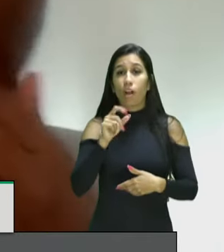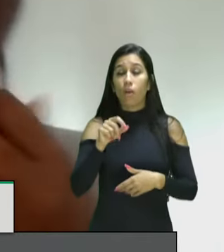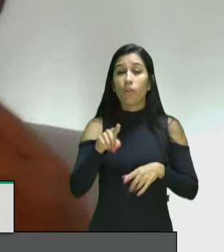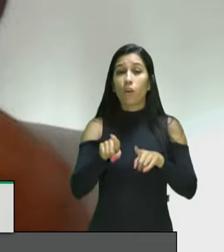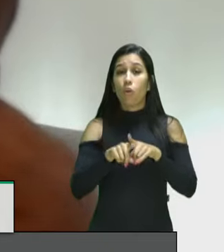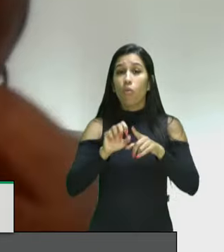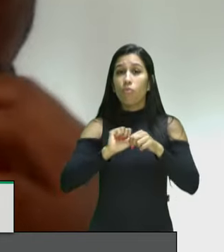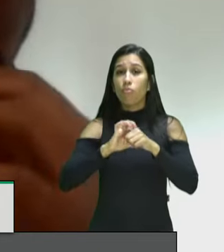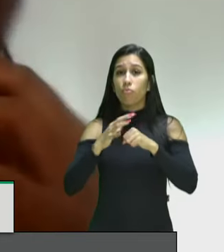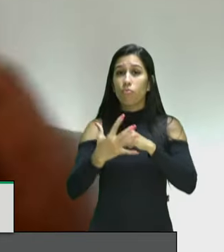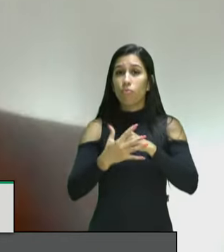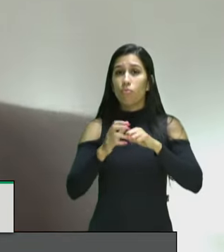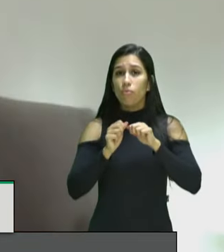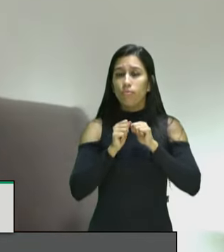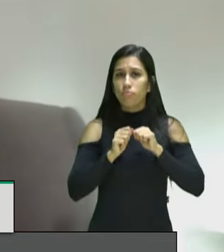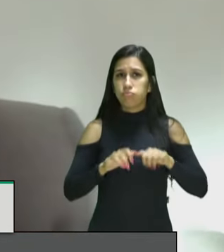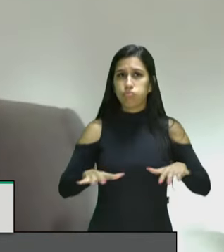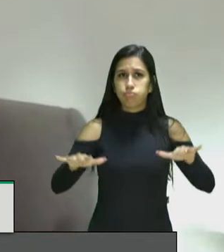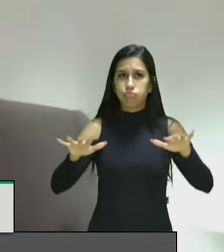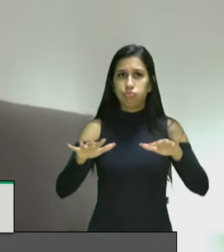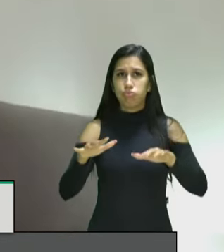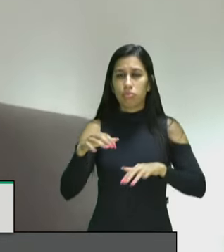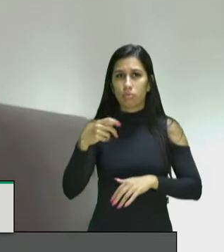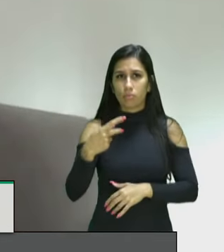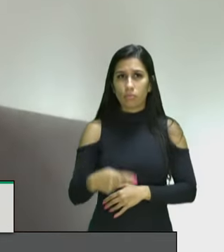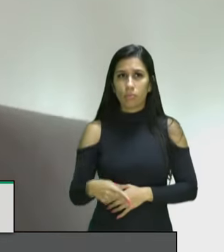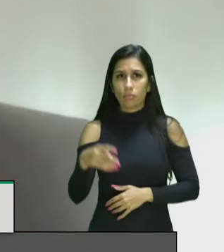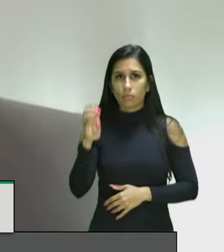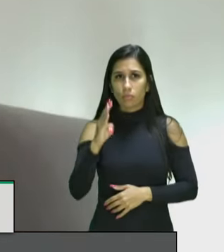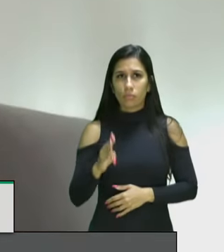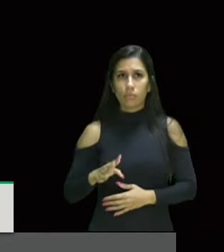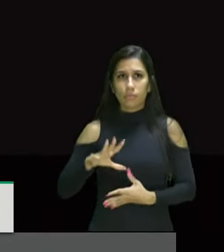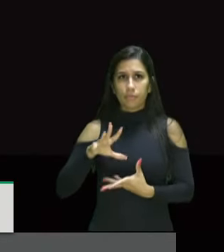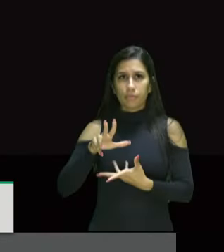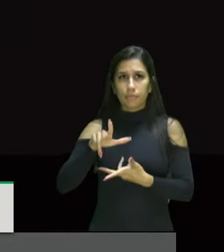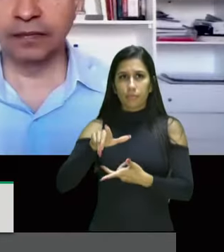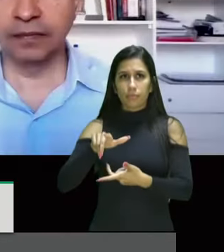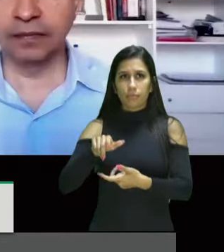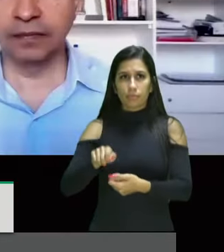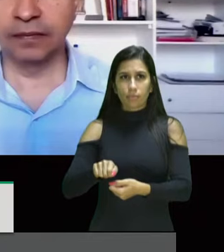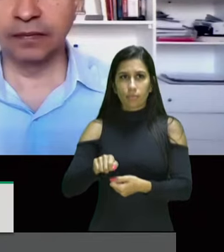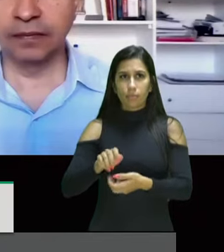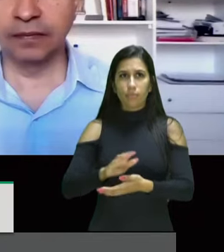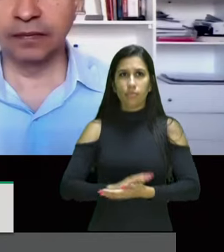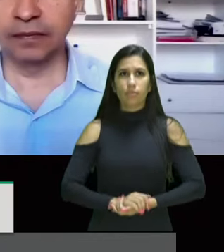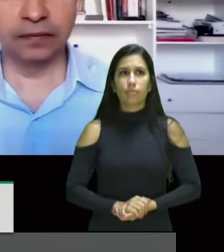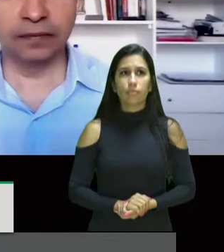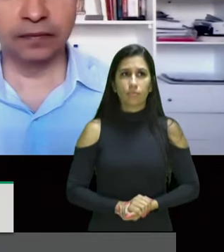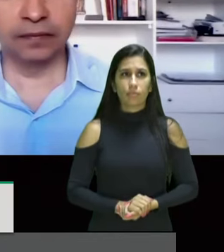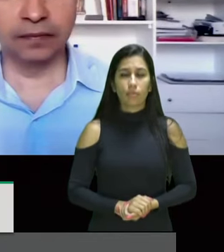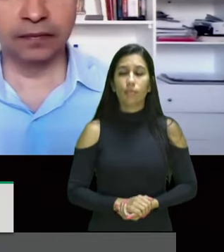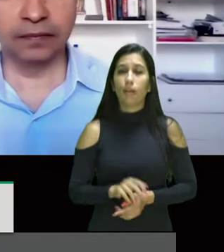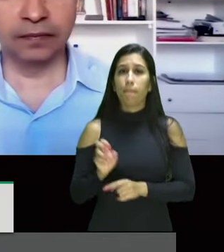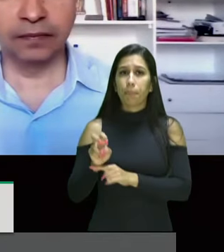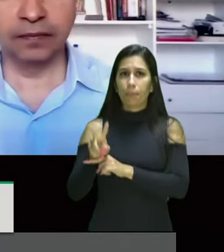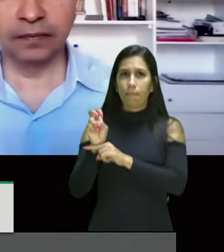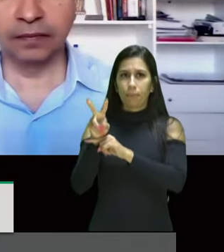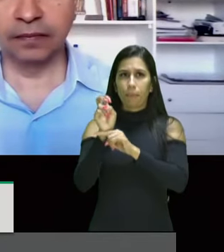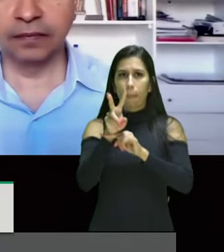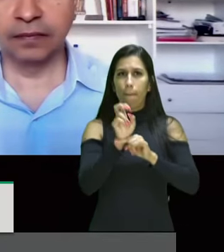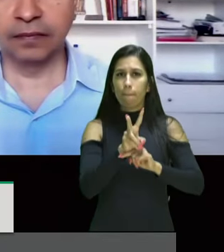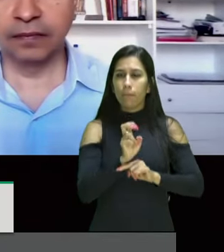que chegou no Brasil no mundo como uma espécie de vírus que não escolheria